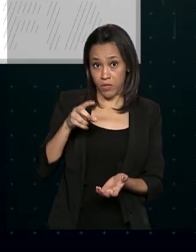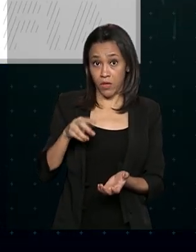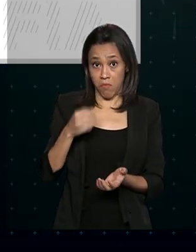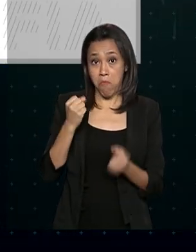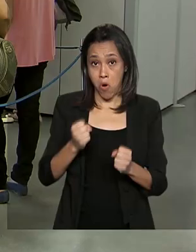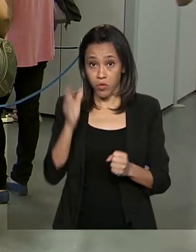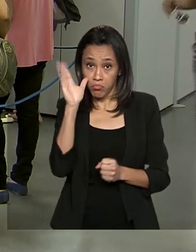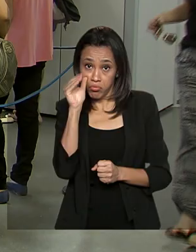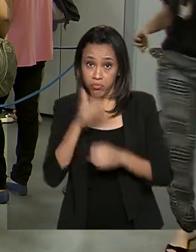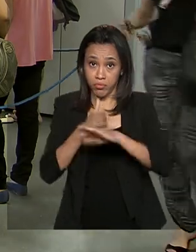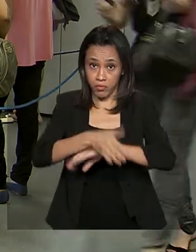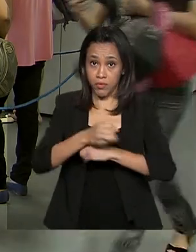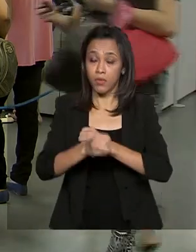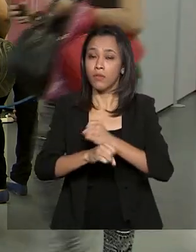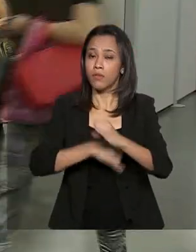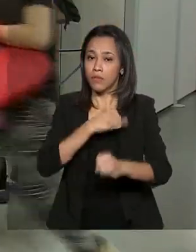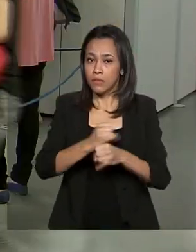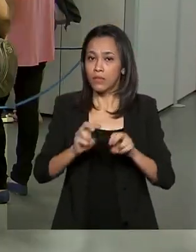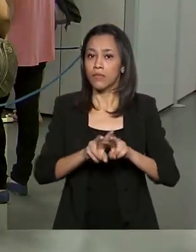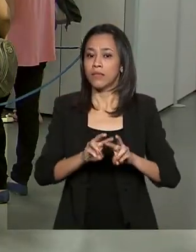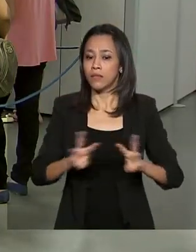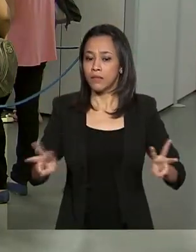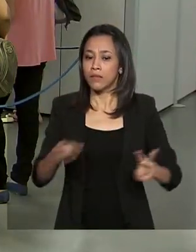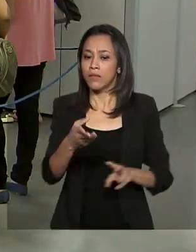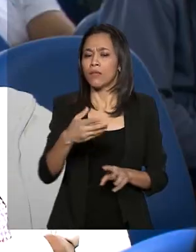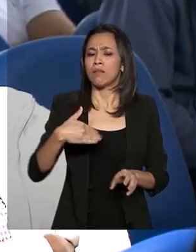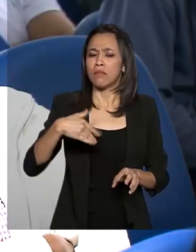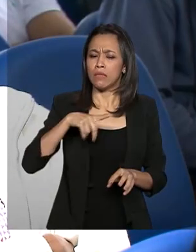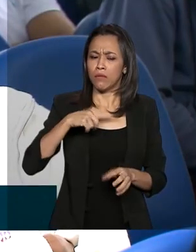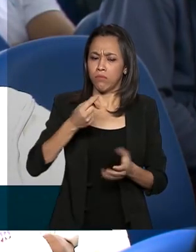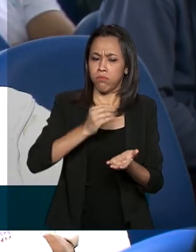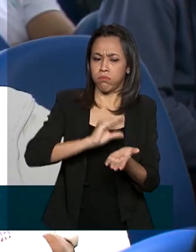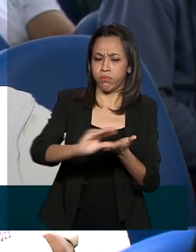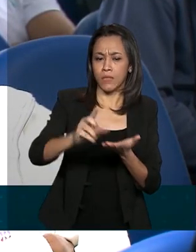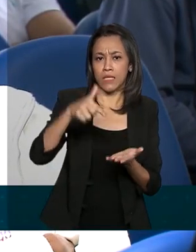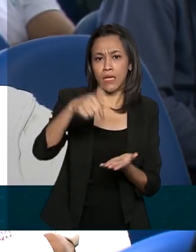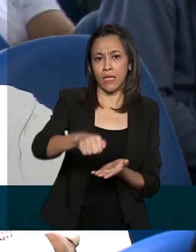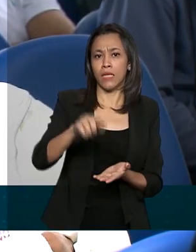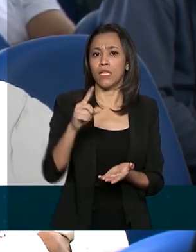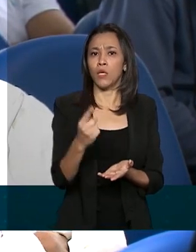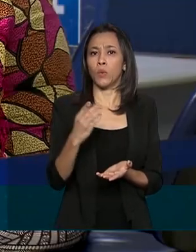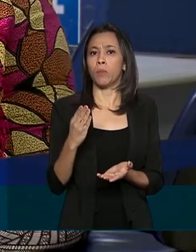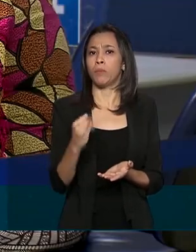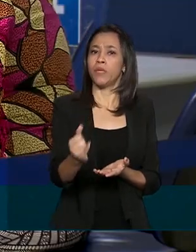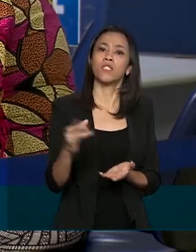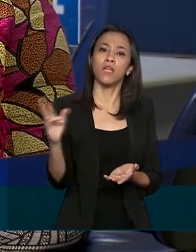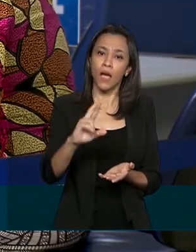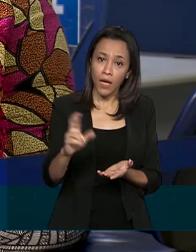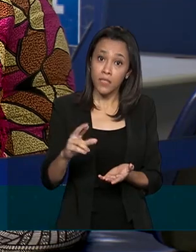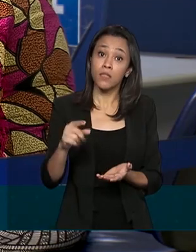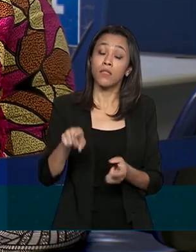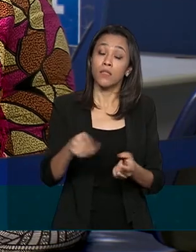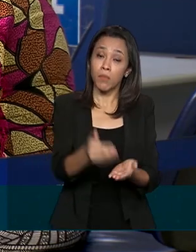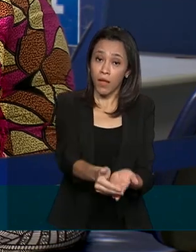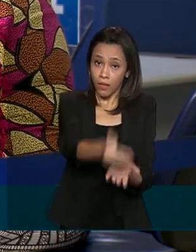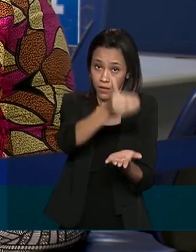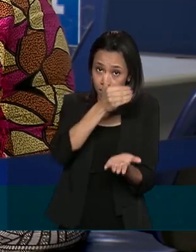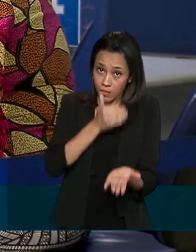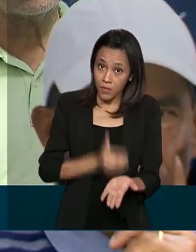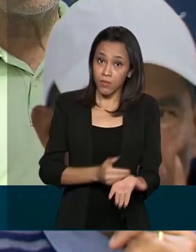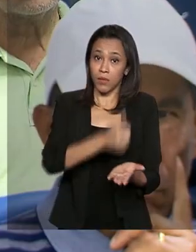INSS. No total, o governo injetou mais de 71 bilhões de reais na economia com a antecipação do 13º para